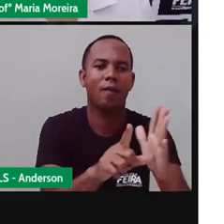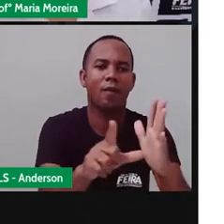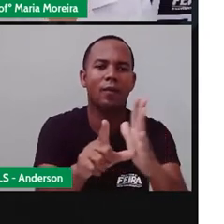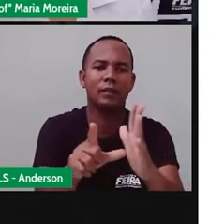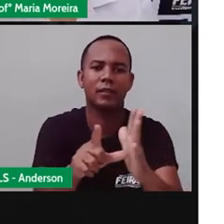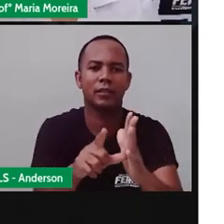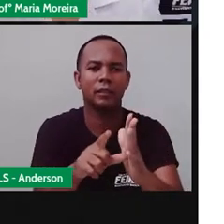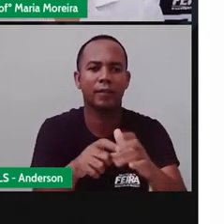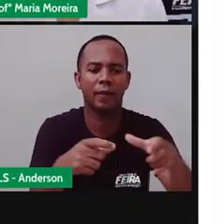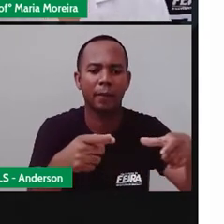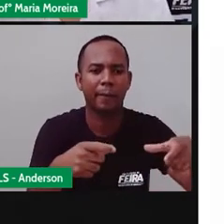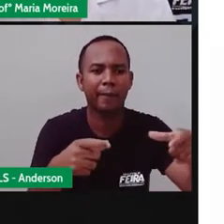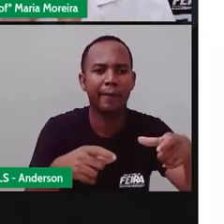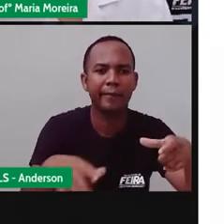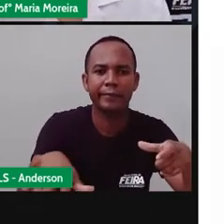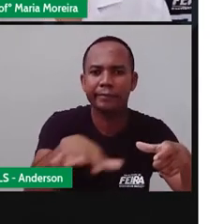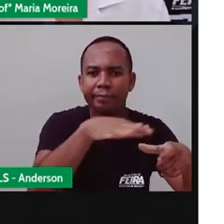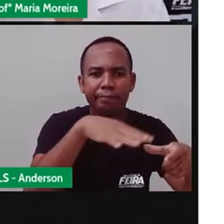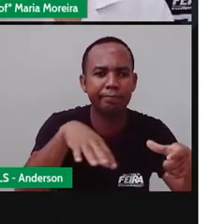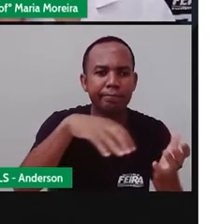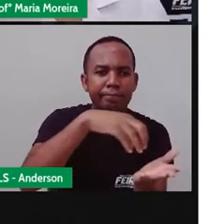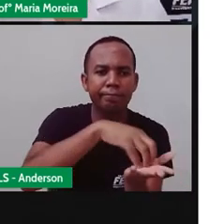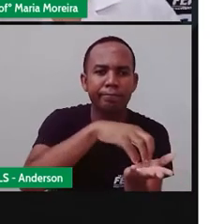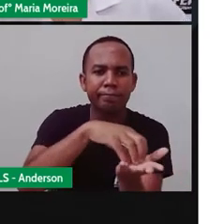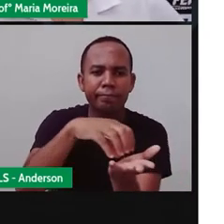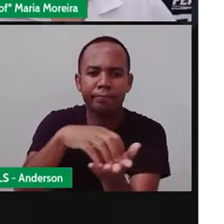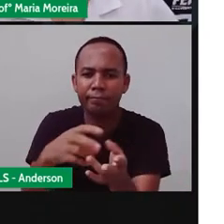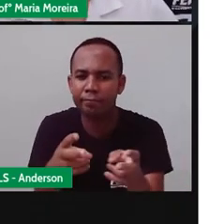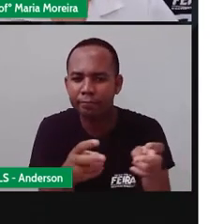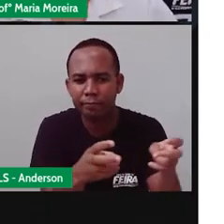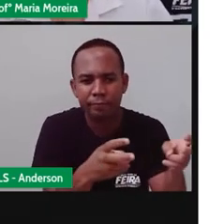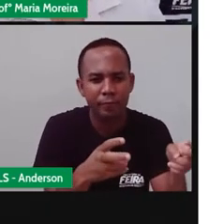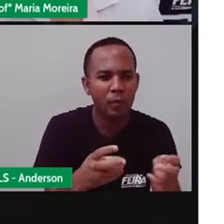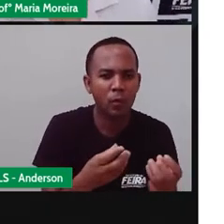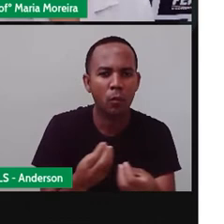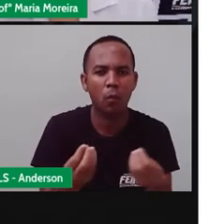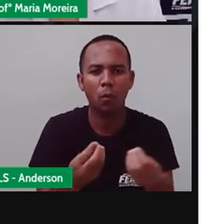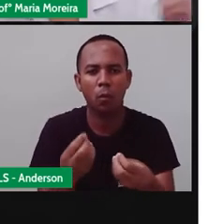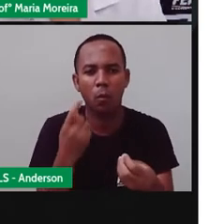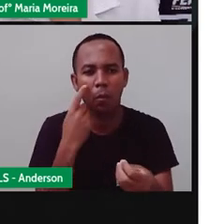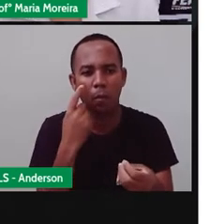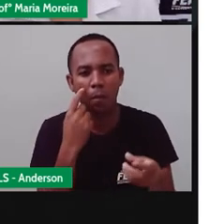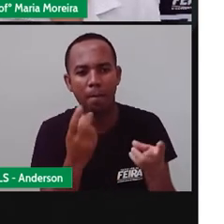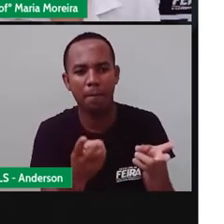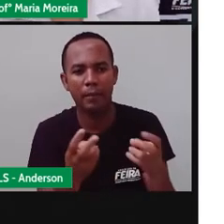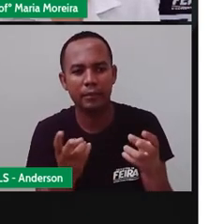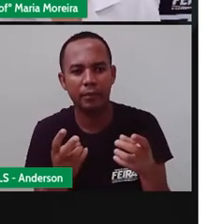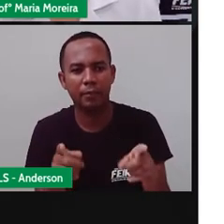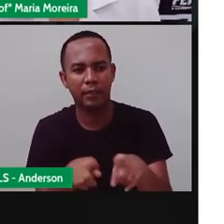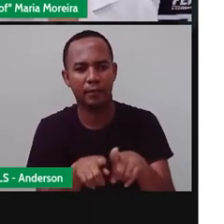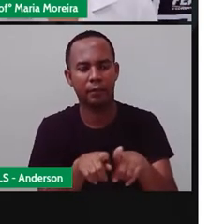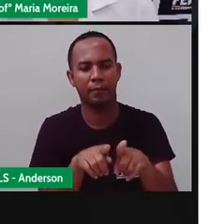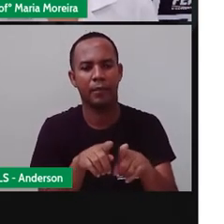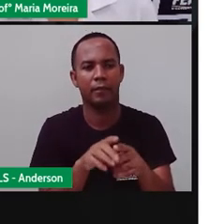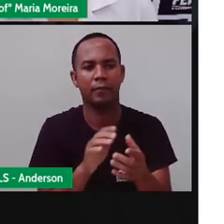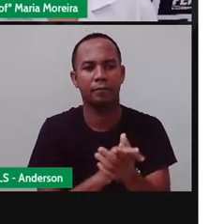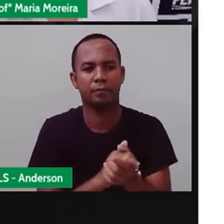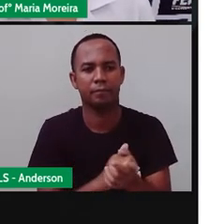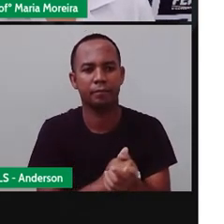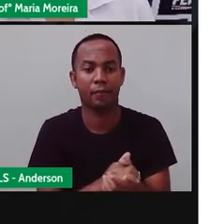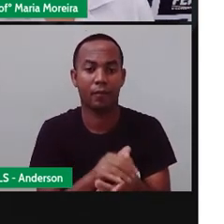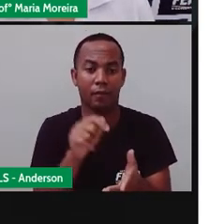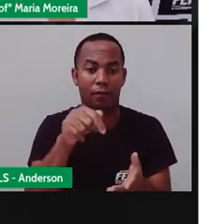centro. Então, isso acaba sendo o quê? Característica do bairro e característica de quem também? Da própria